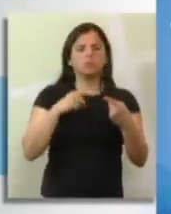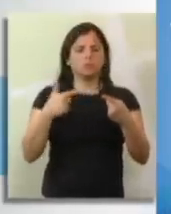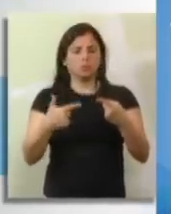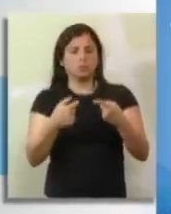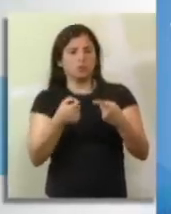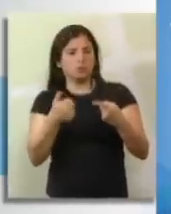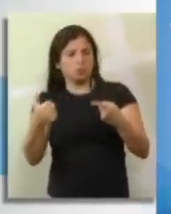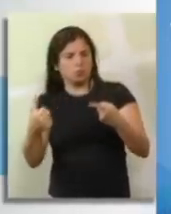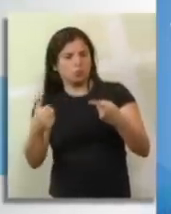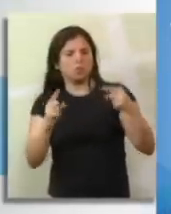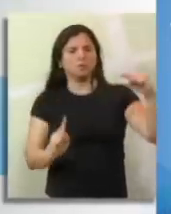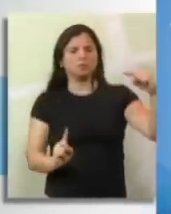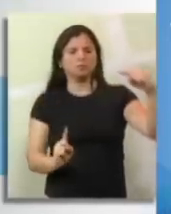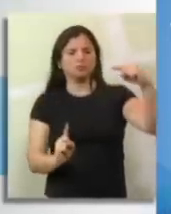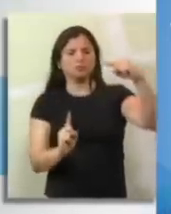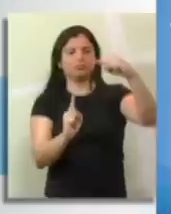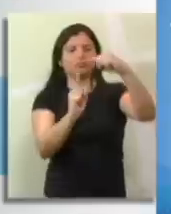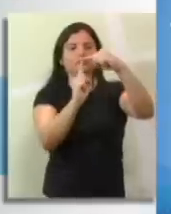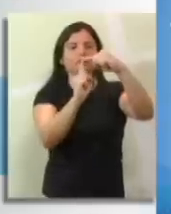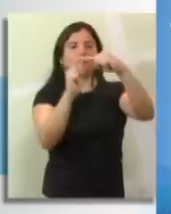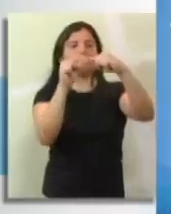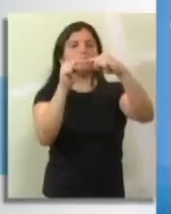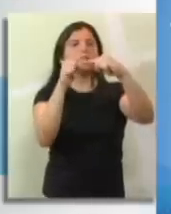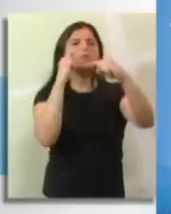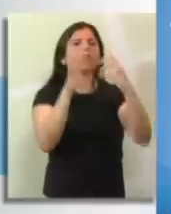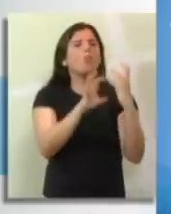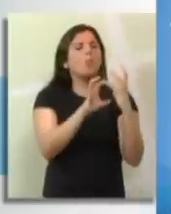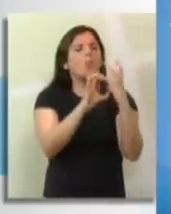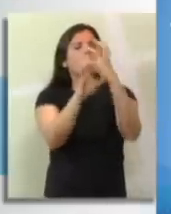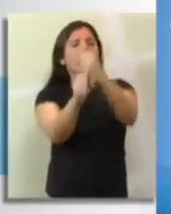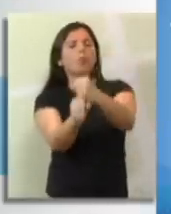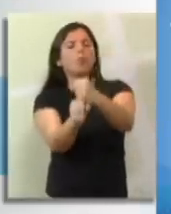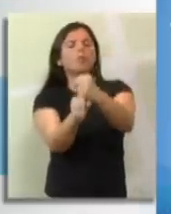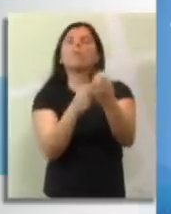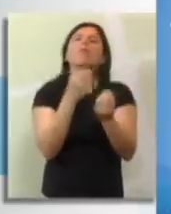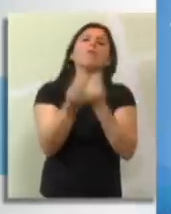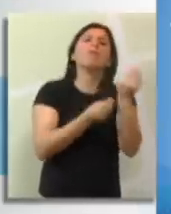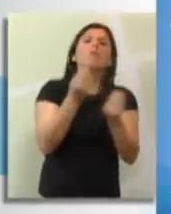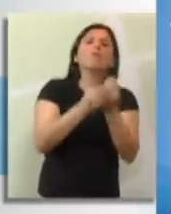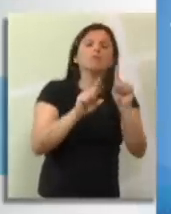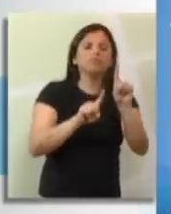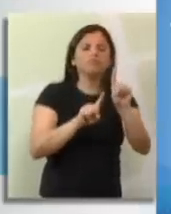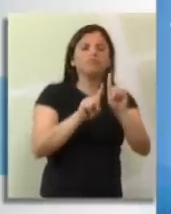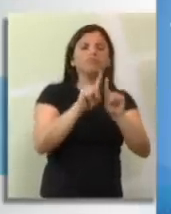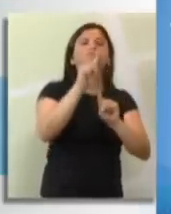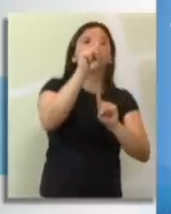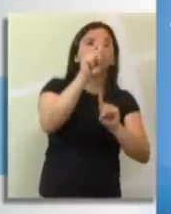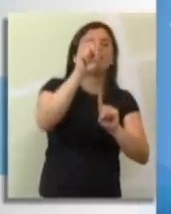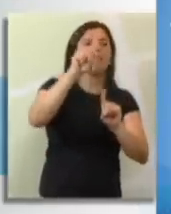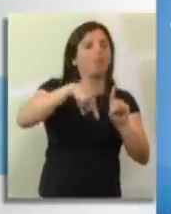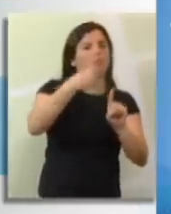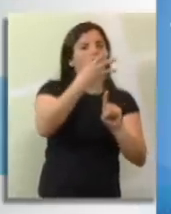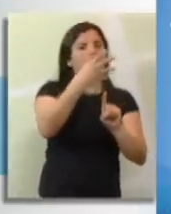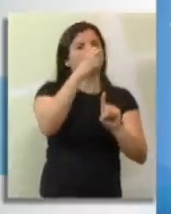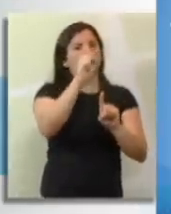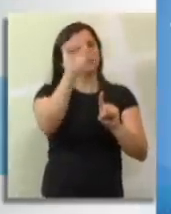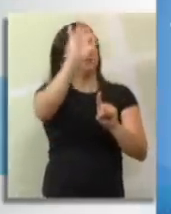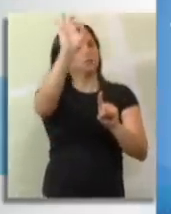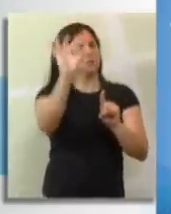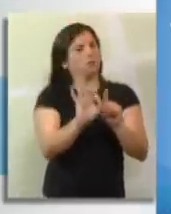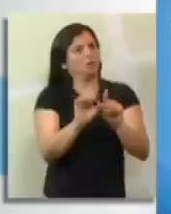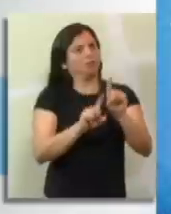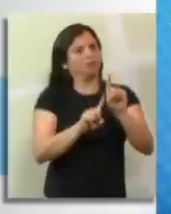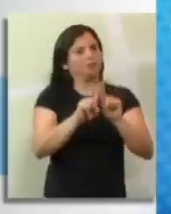porcentagem, a gente vê que em 10 anos o número de pessoas que praticam tênis aumentou 48%.